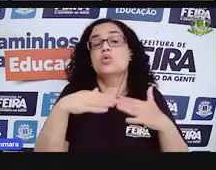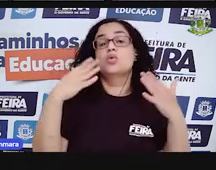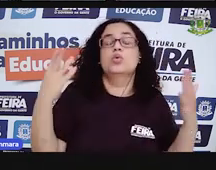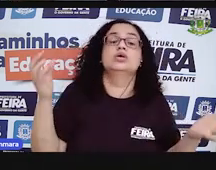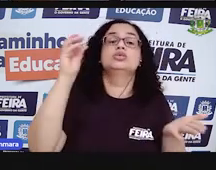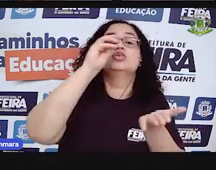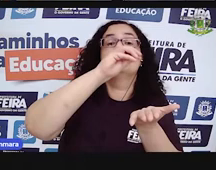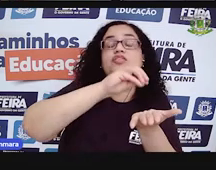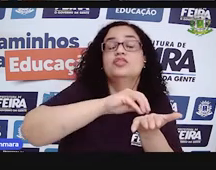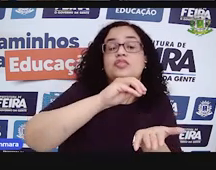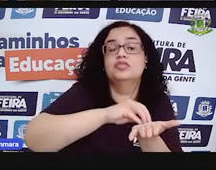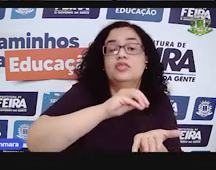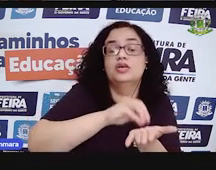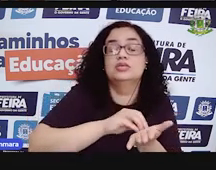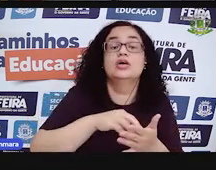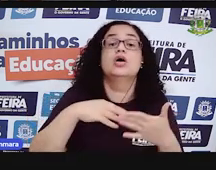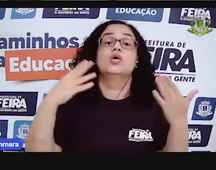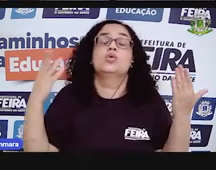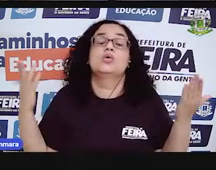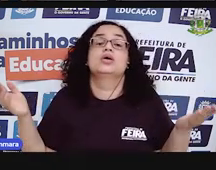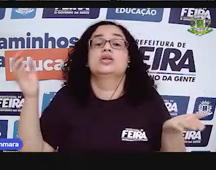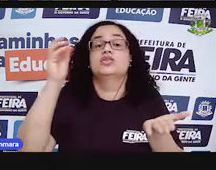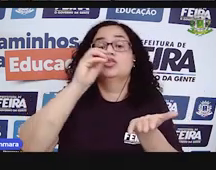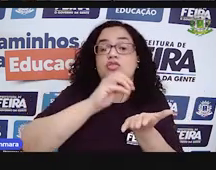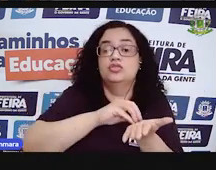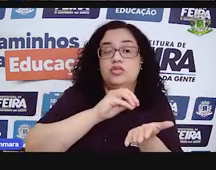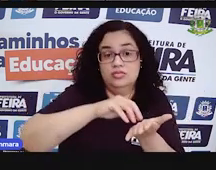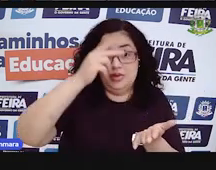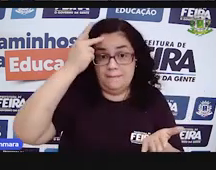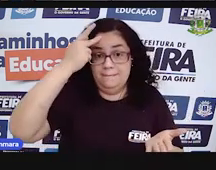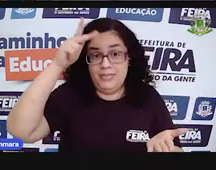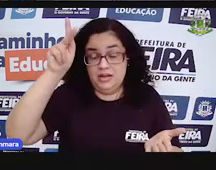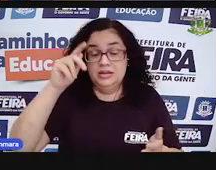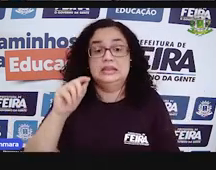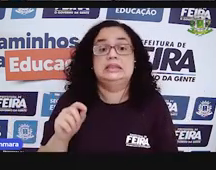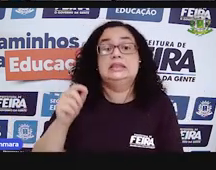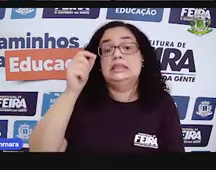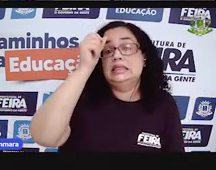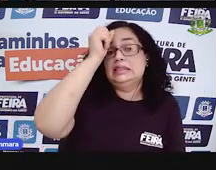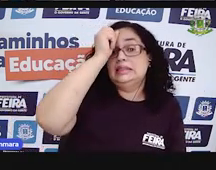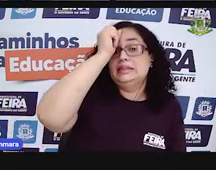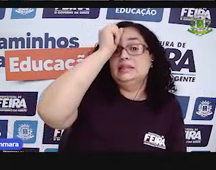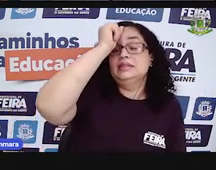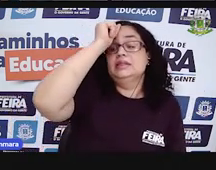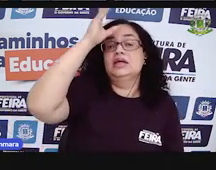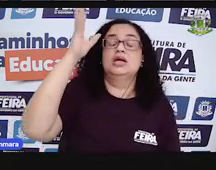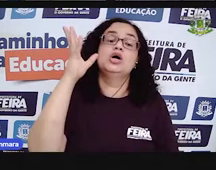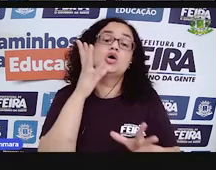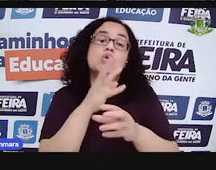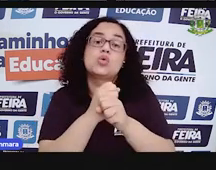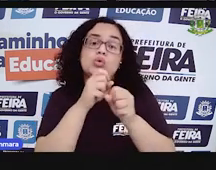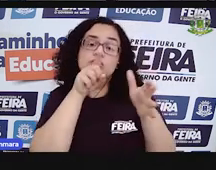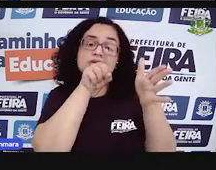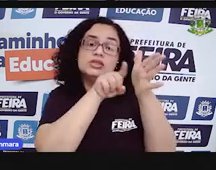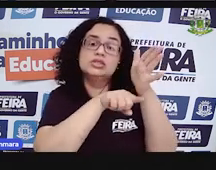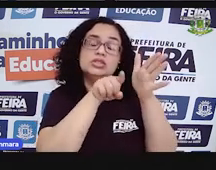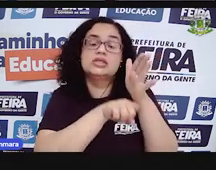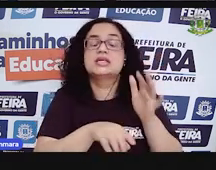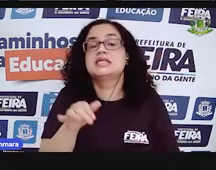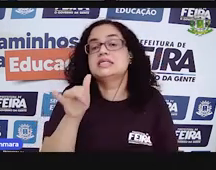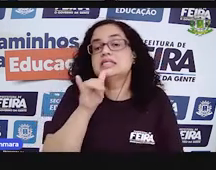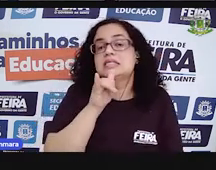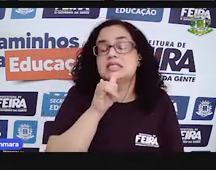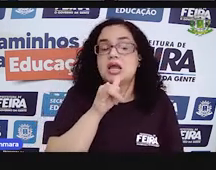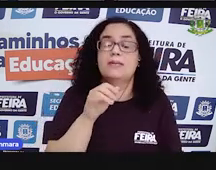falta para. Esse quanto falta para dá a ideia de a gente usar a conta de menos. Por quê? Por exemplo, se eu